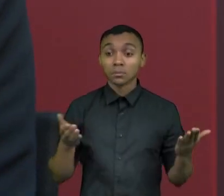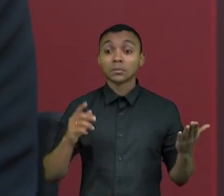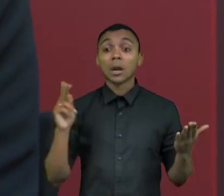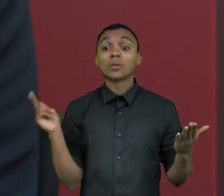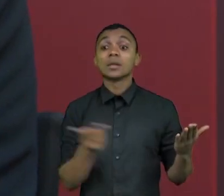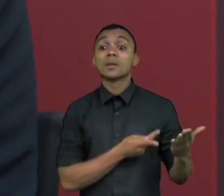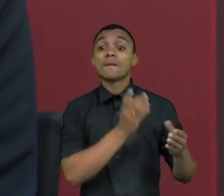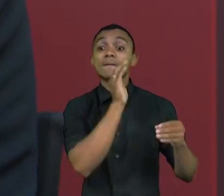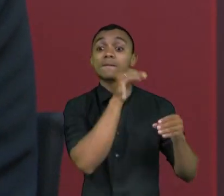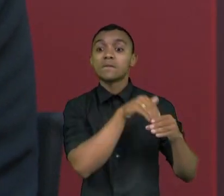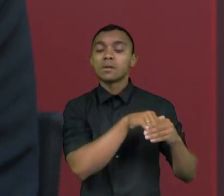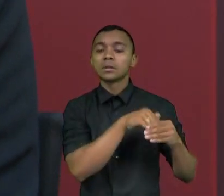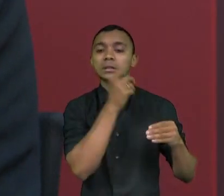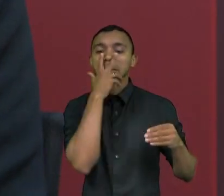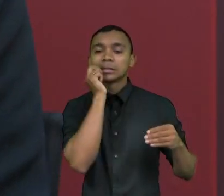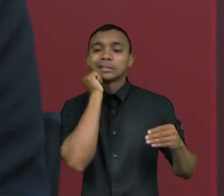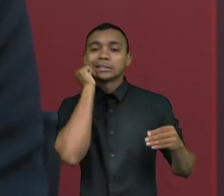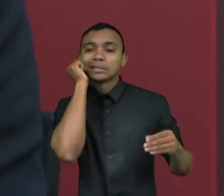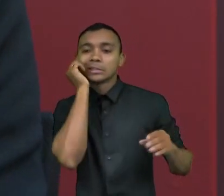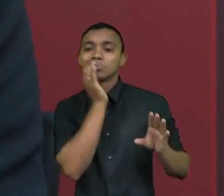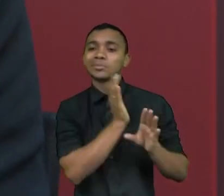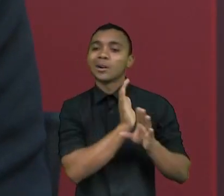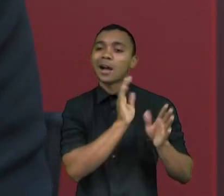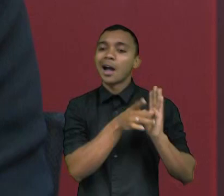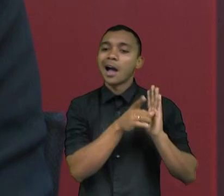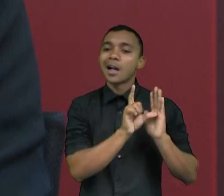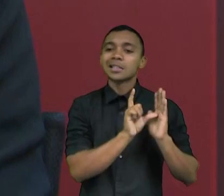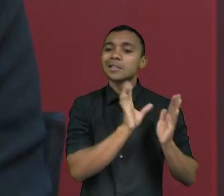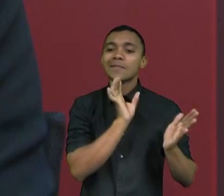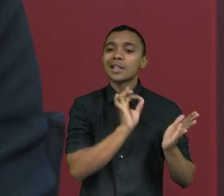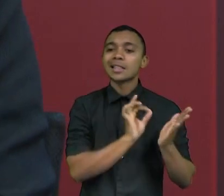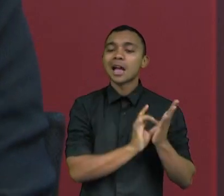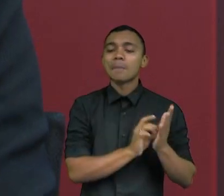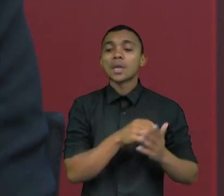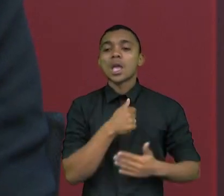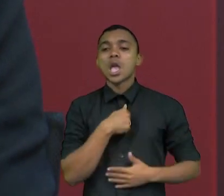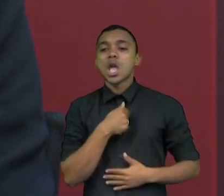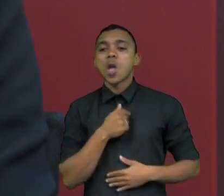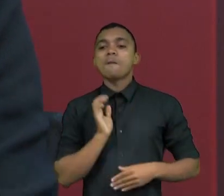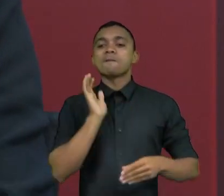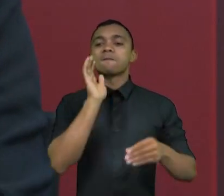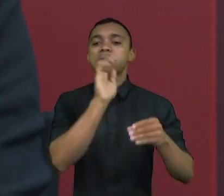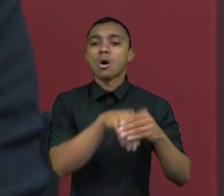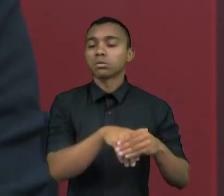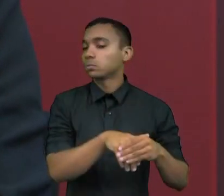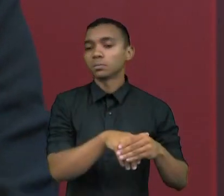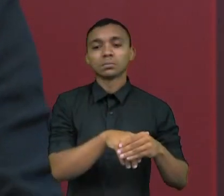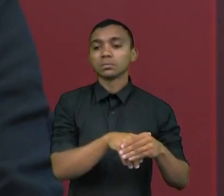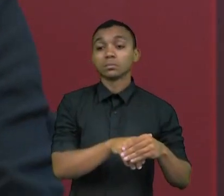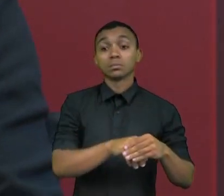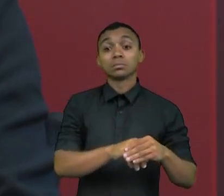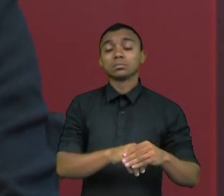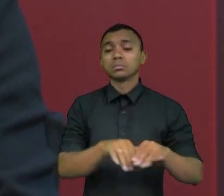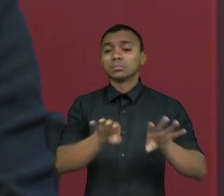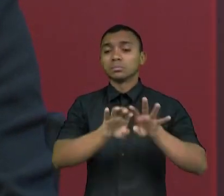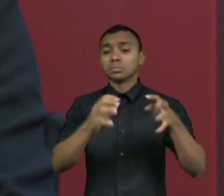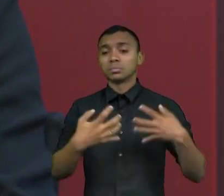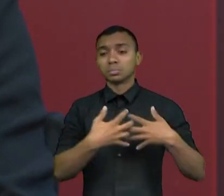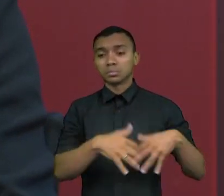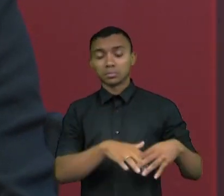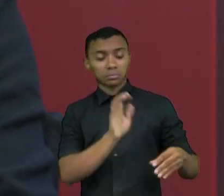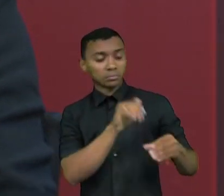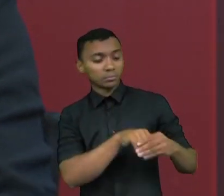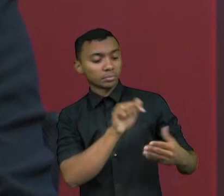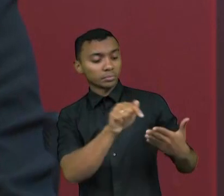voto muito envergonhado, que a pessoa não confessa, o eleitor não confessa nem para ele mesmo, ele só confessa para a urna, como